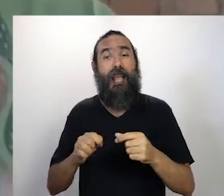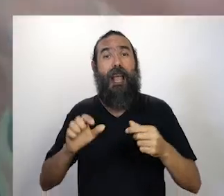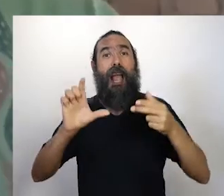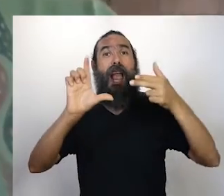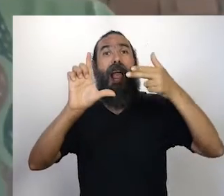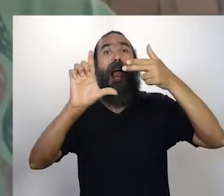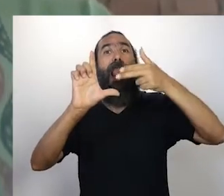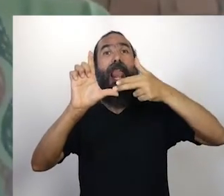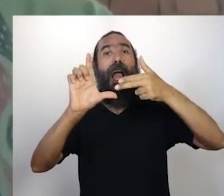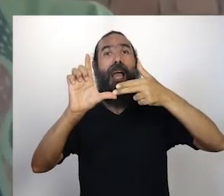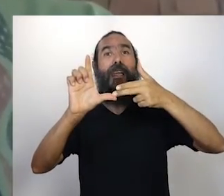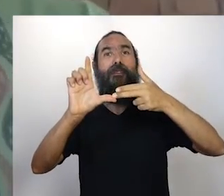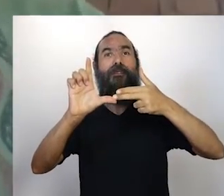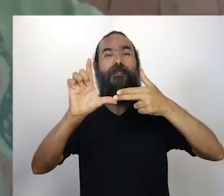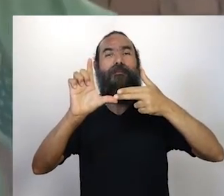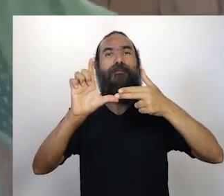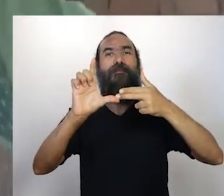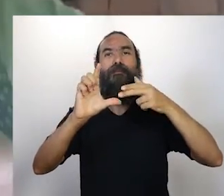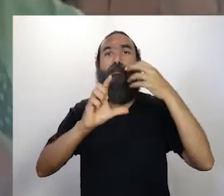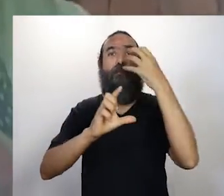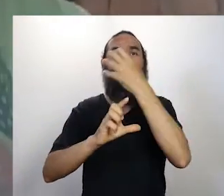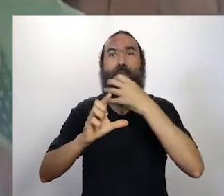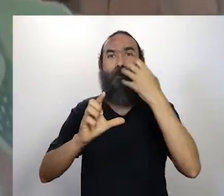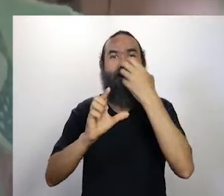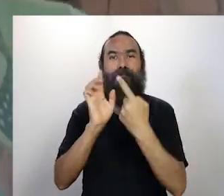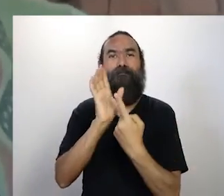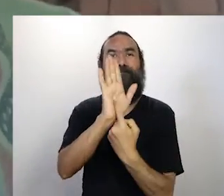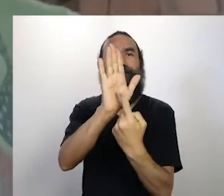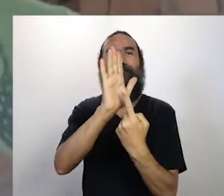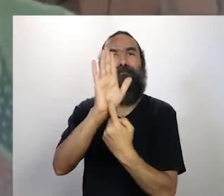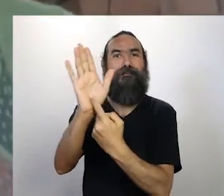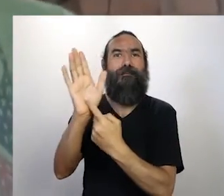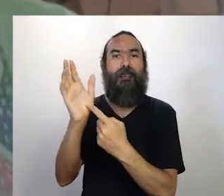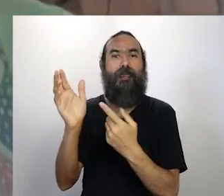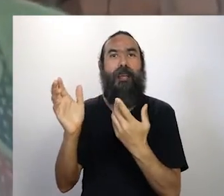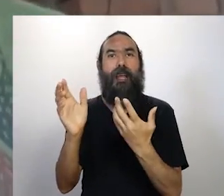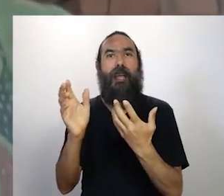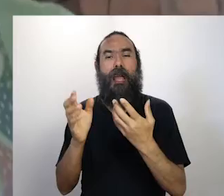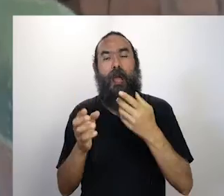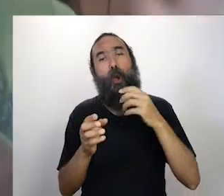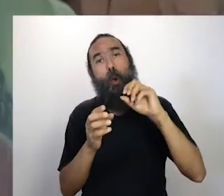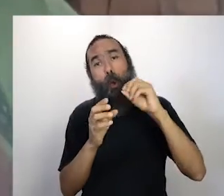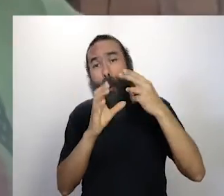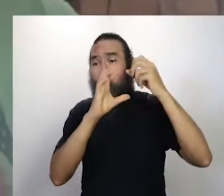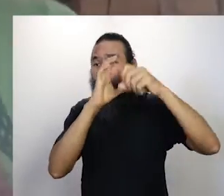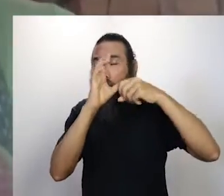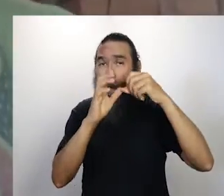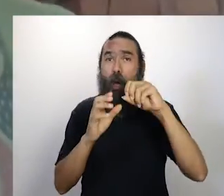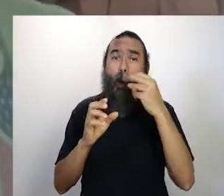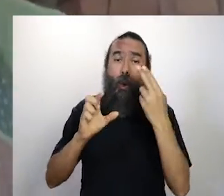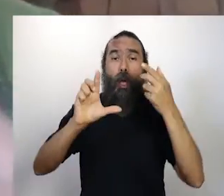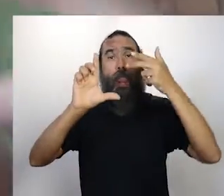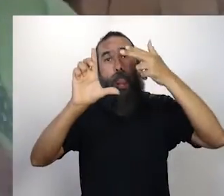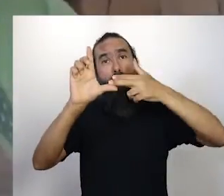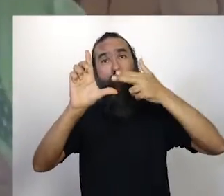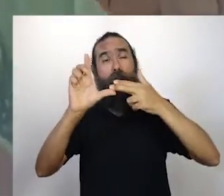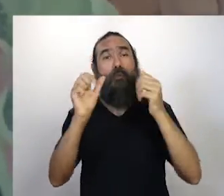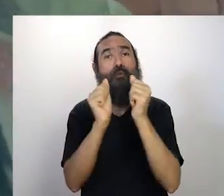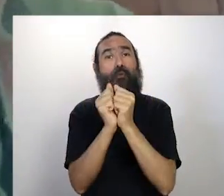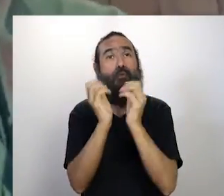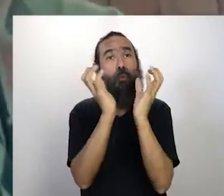juntos, de duas pessoas gravarem, ou então até grupos, né? Que fazem em casa e